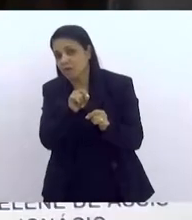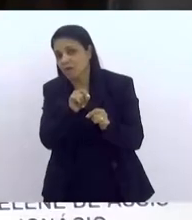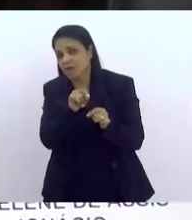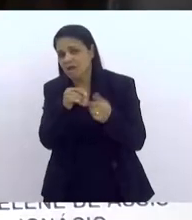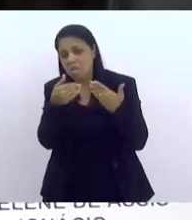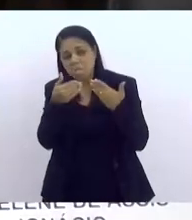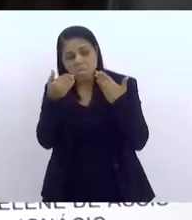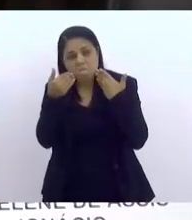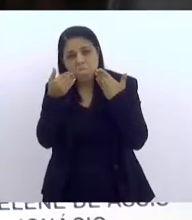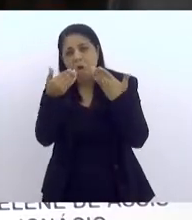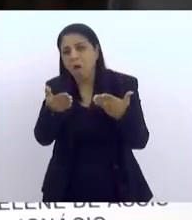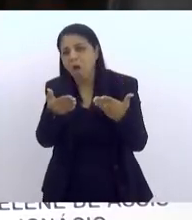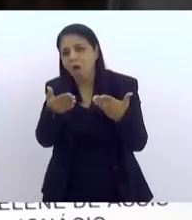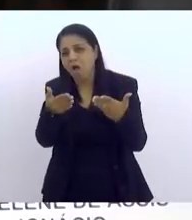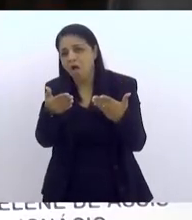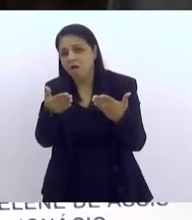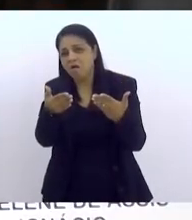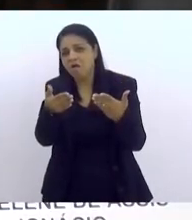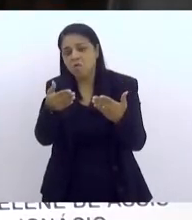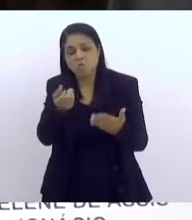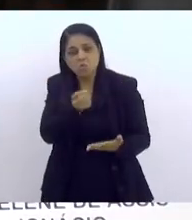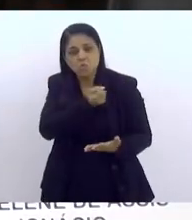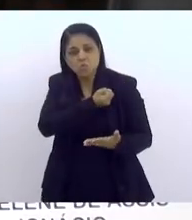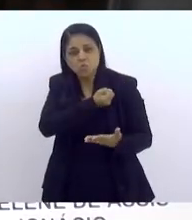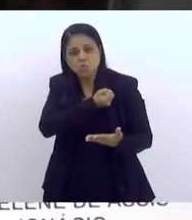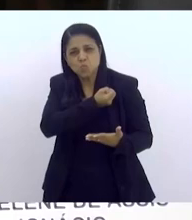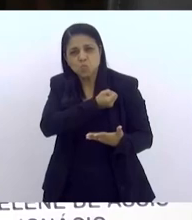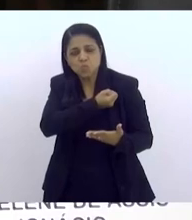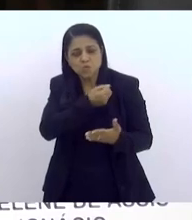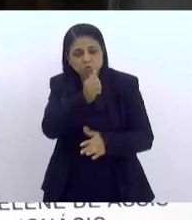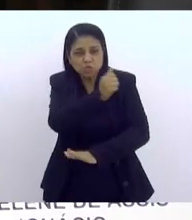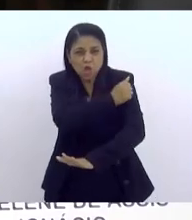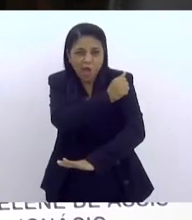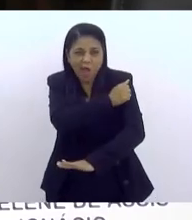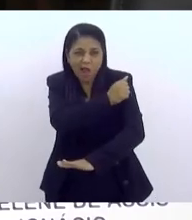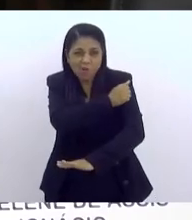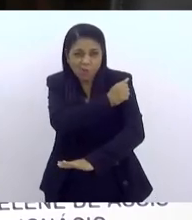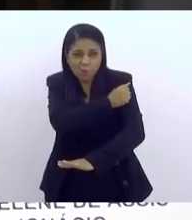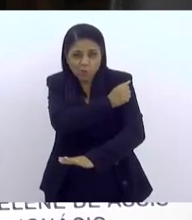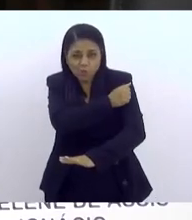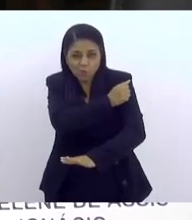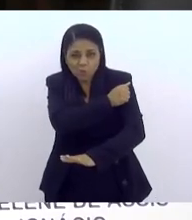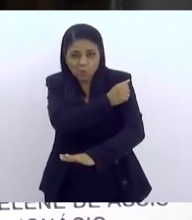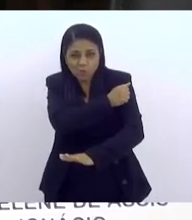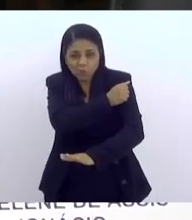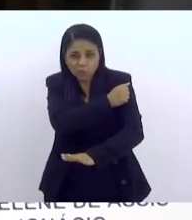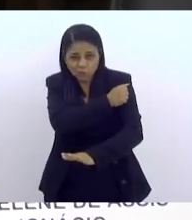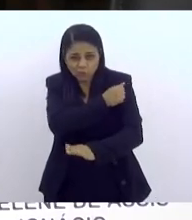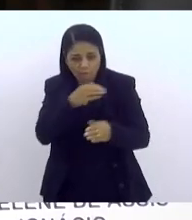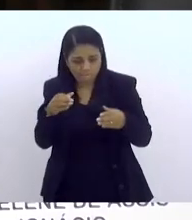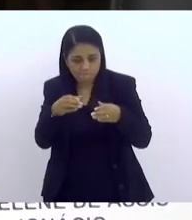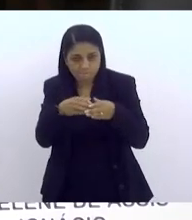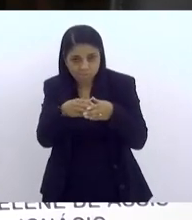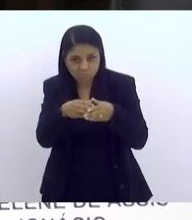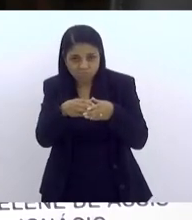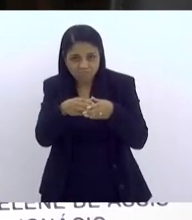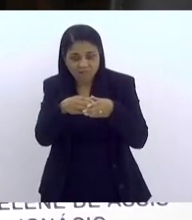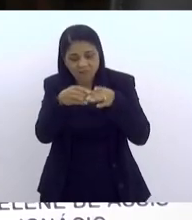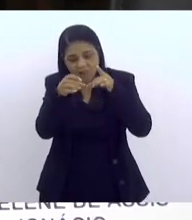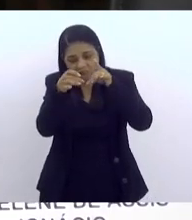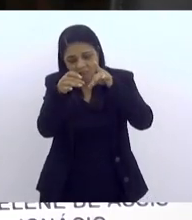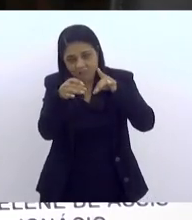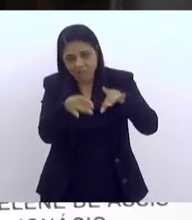exposta quando a gente tem um número representativo de estudantes que acabam, que culminam, que acabam evadindo